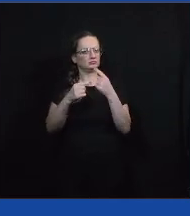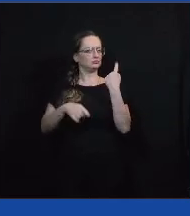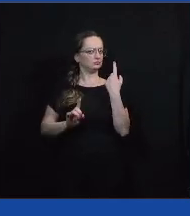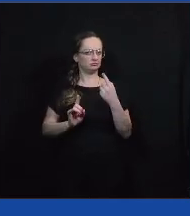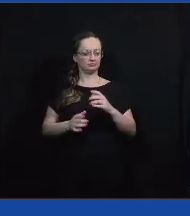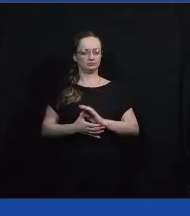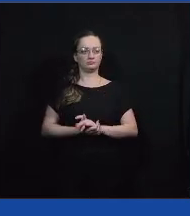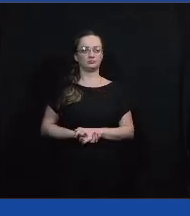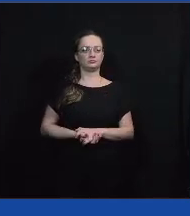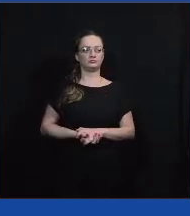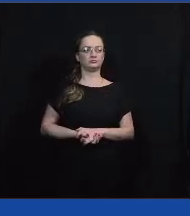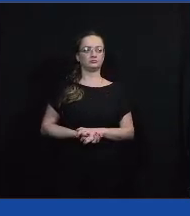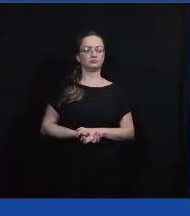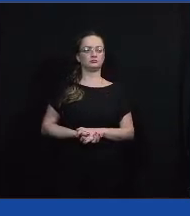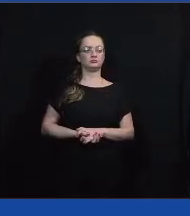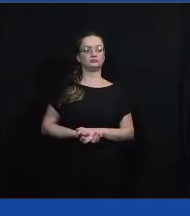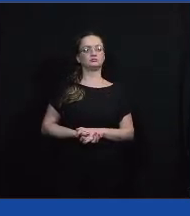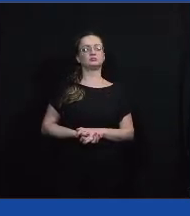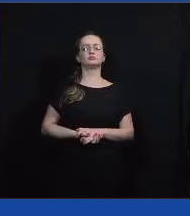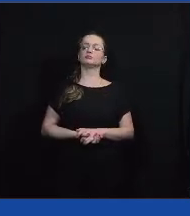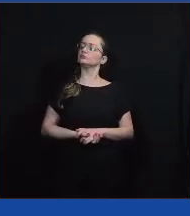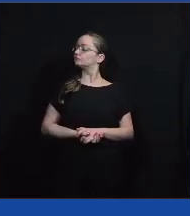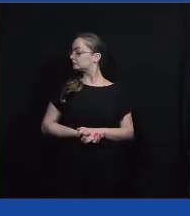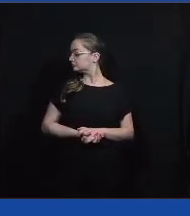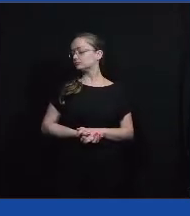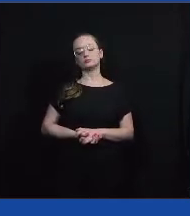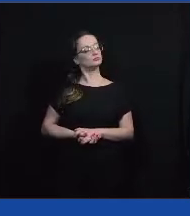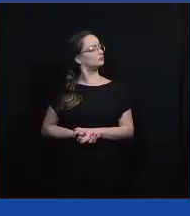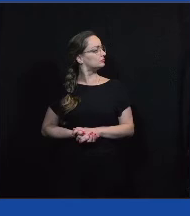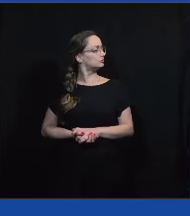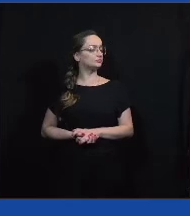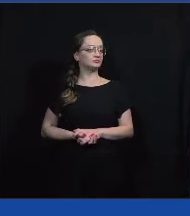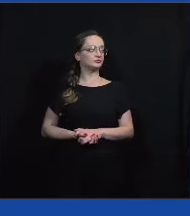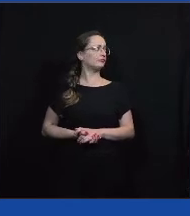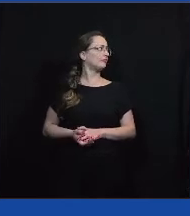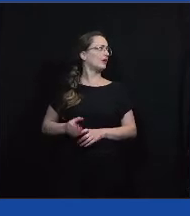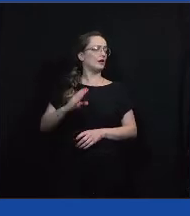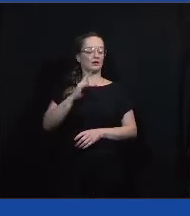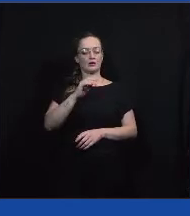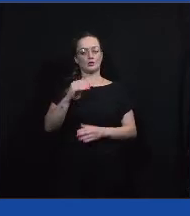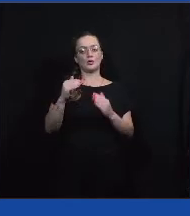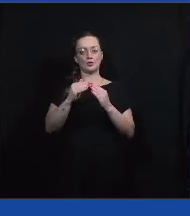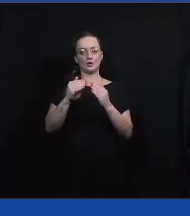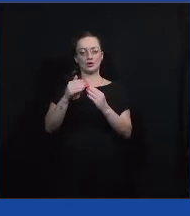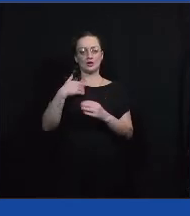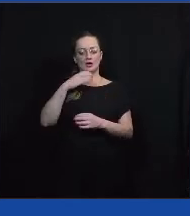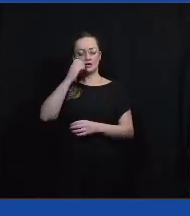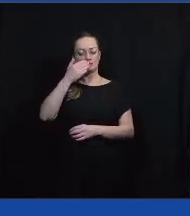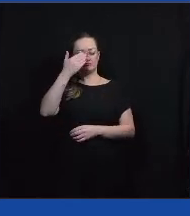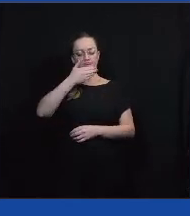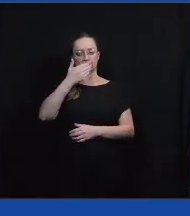Vi que a Carol está concordando, não consigo ver a Cris, mas acho que sim. E aí, para quem quiser